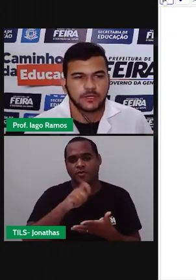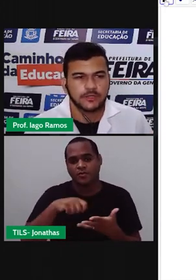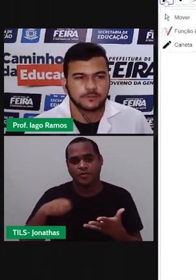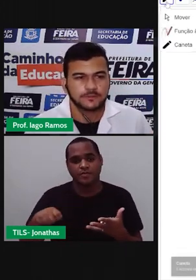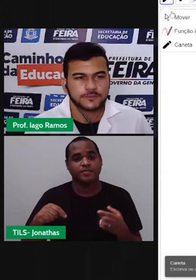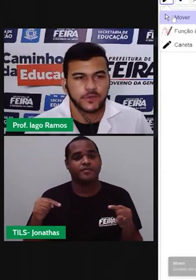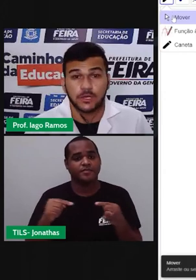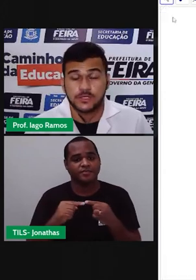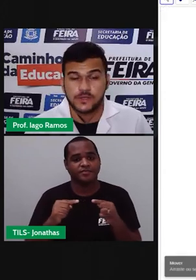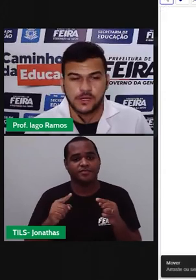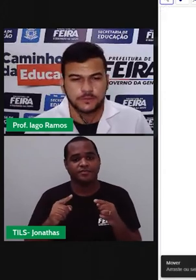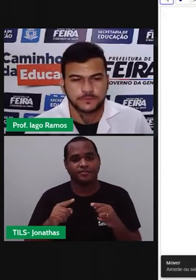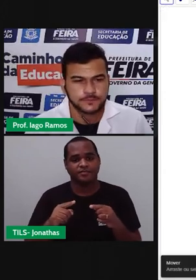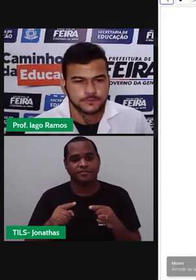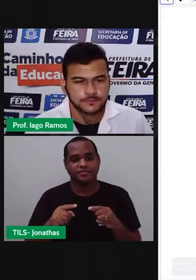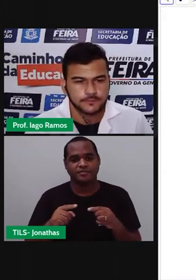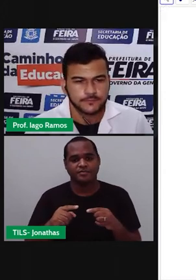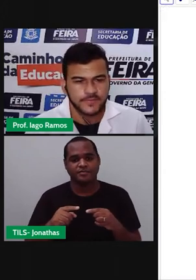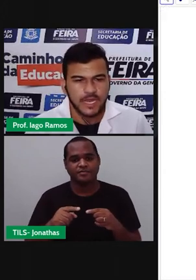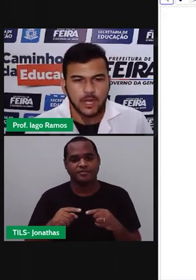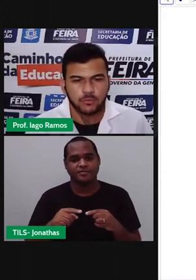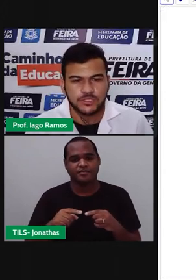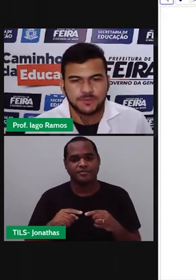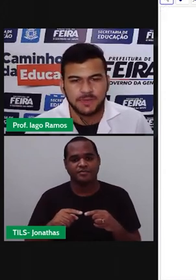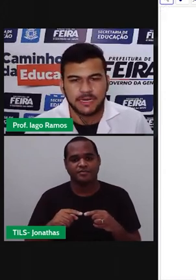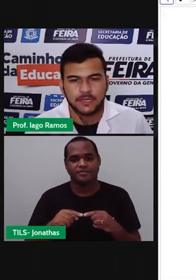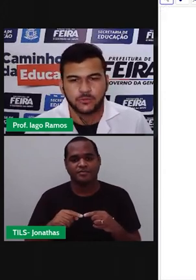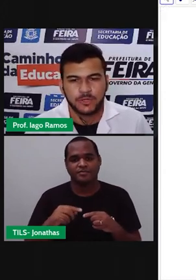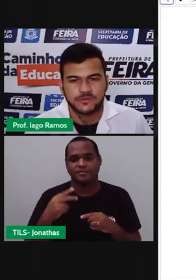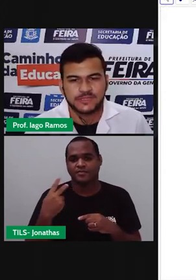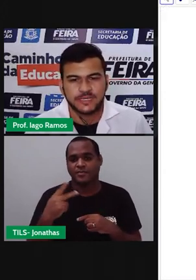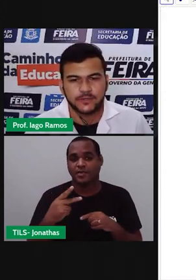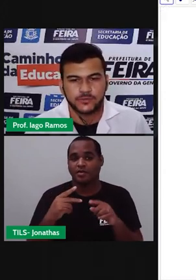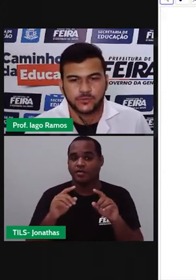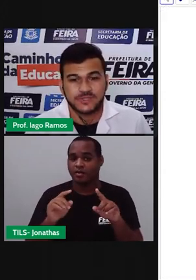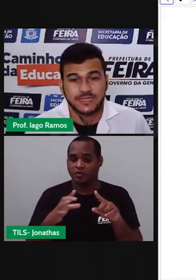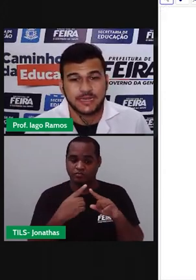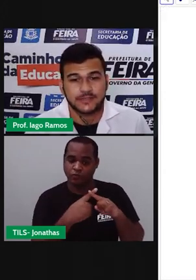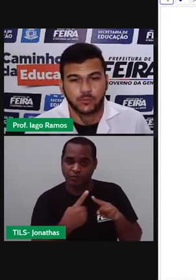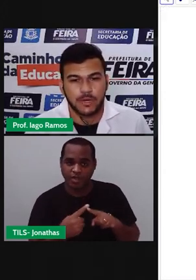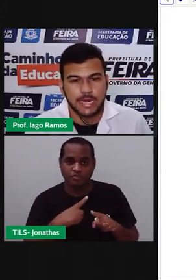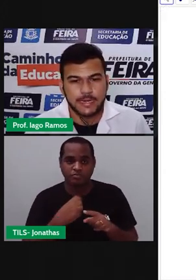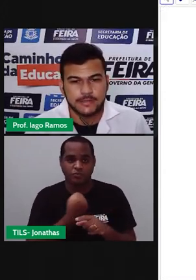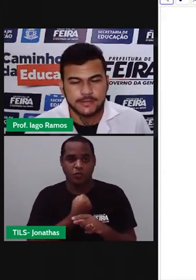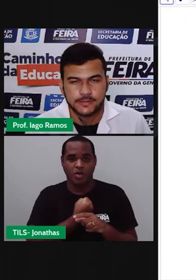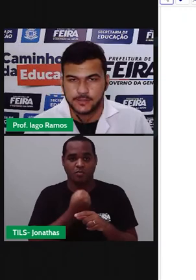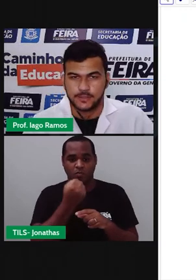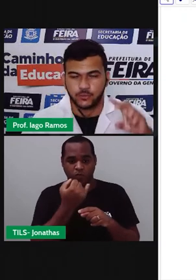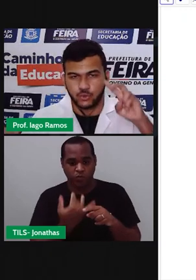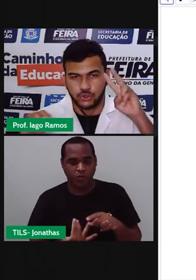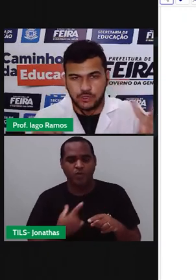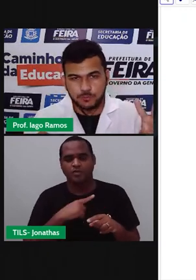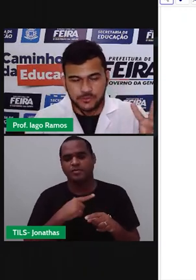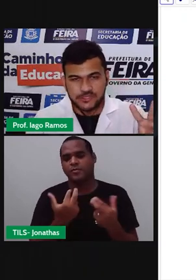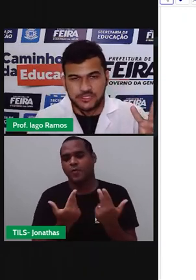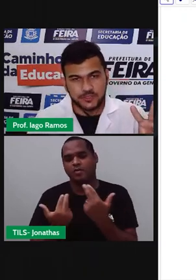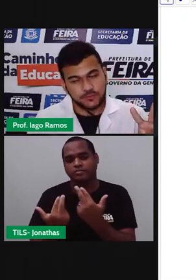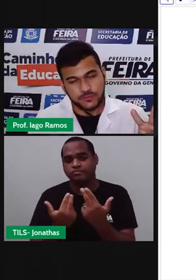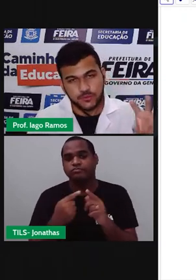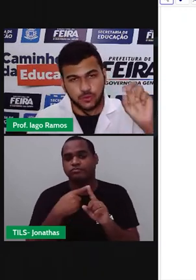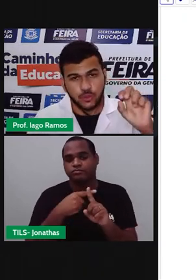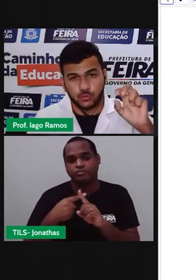ali agora. Olha só. Ao multiplicar números inteiros com sinais iguais, os dois